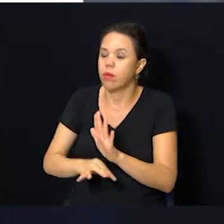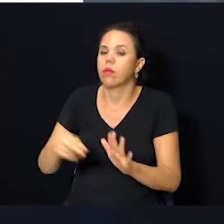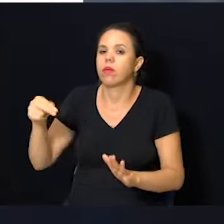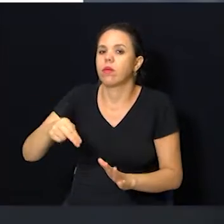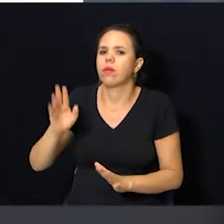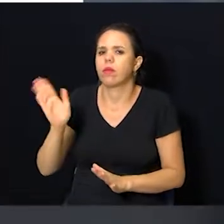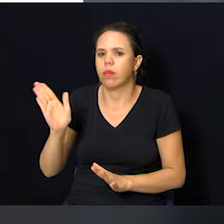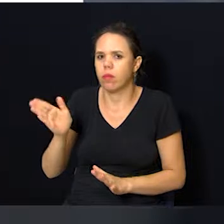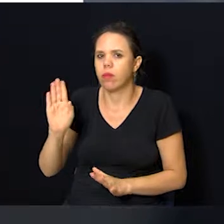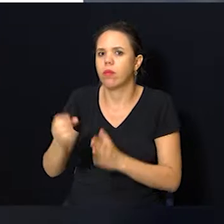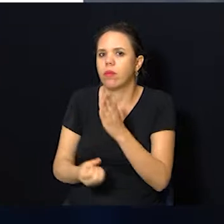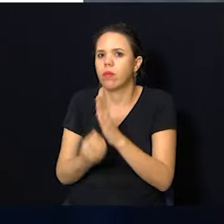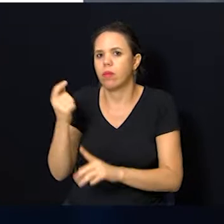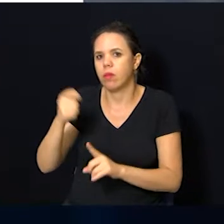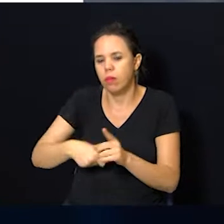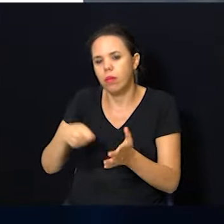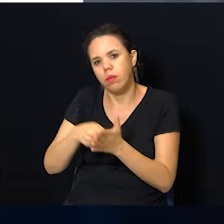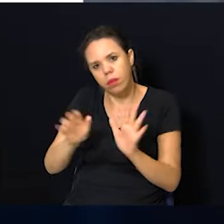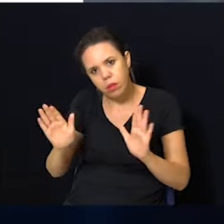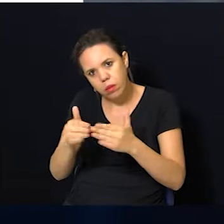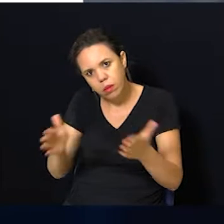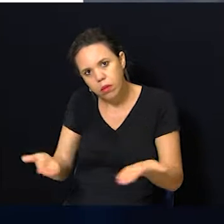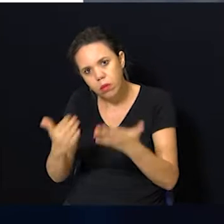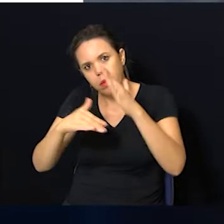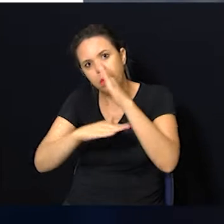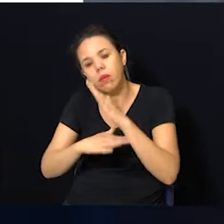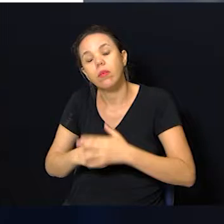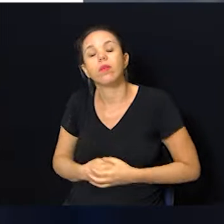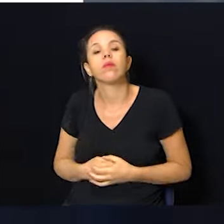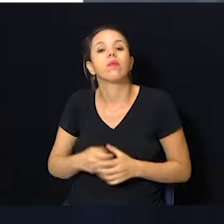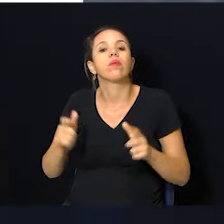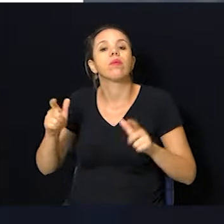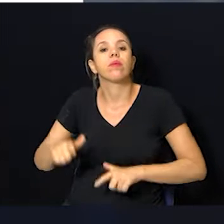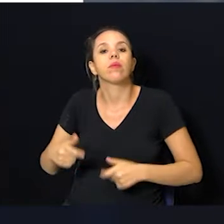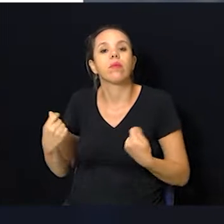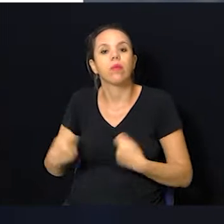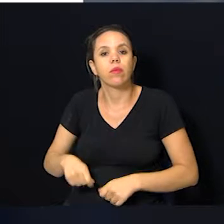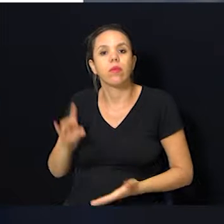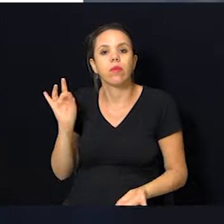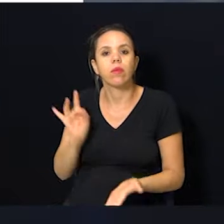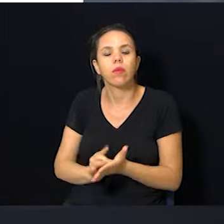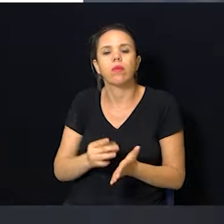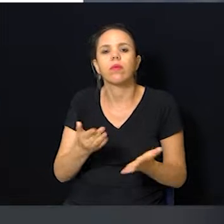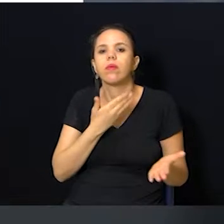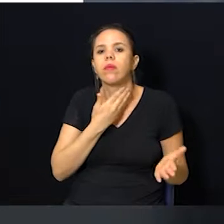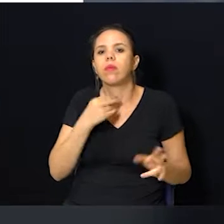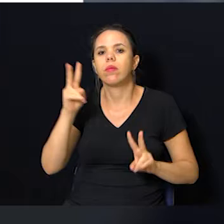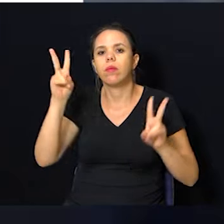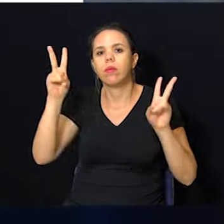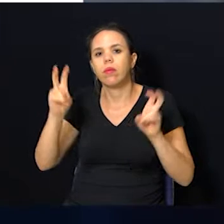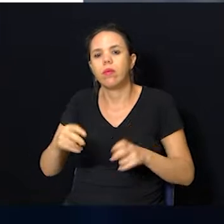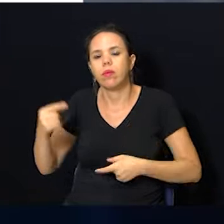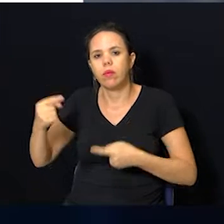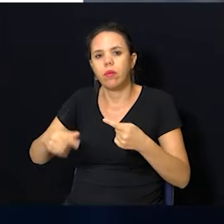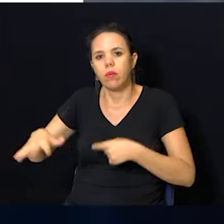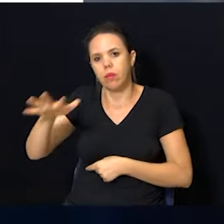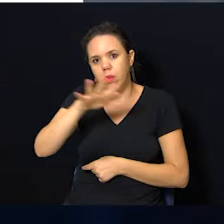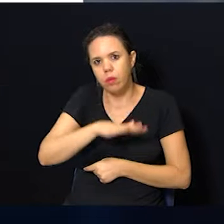o texto, novembro já será um mês dedicado a isso na Casa, onde deverão ser realizados debates,